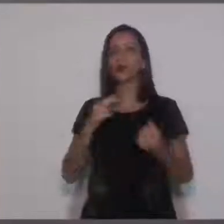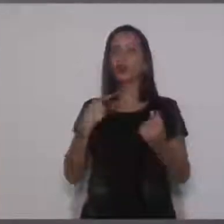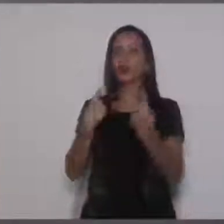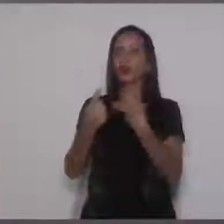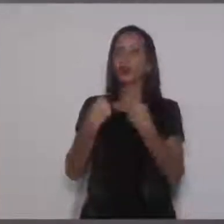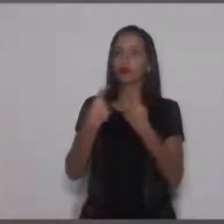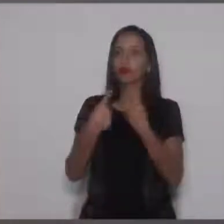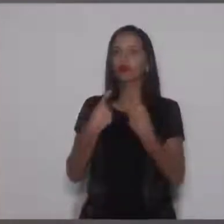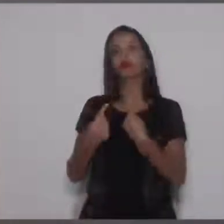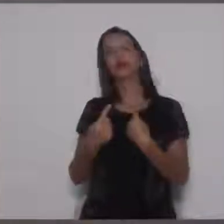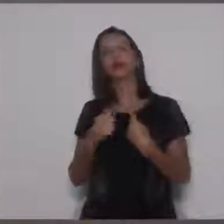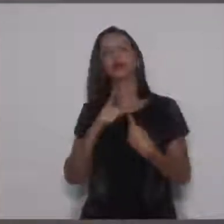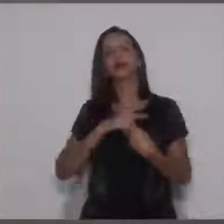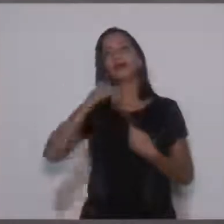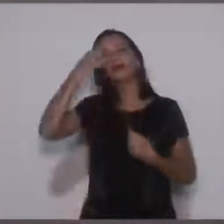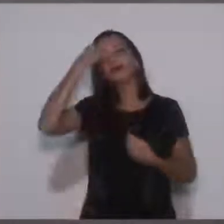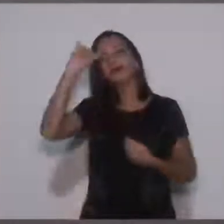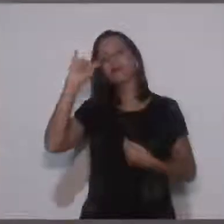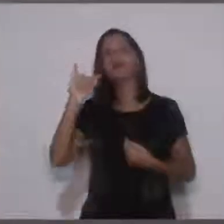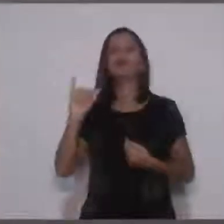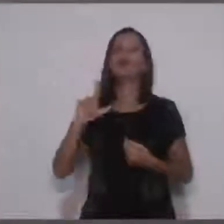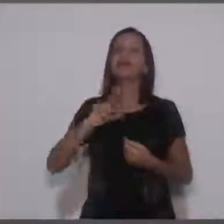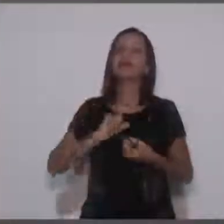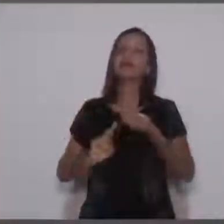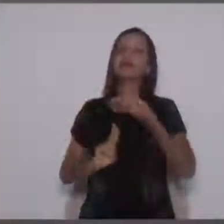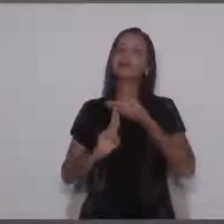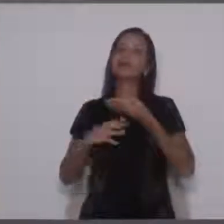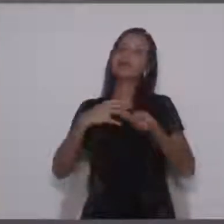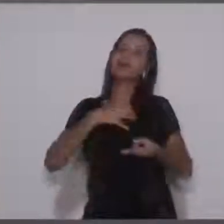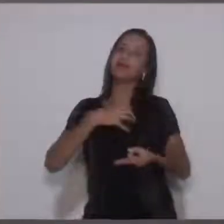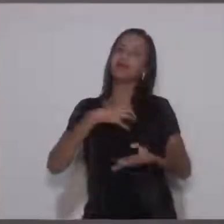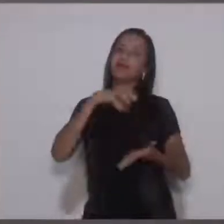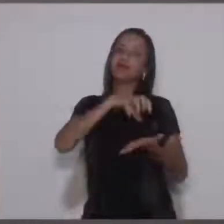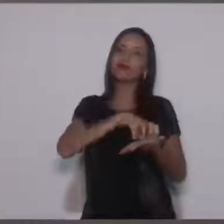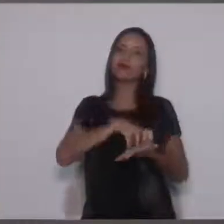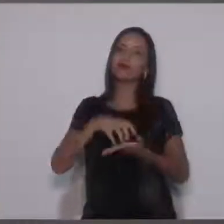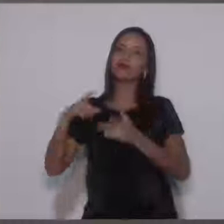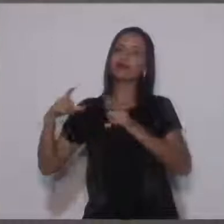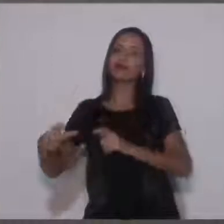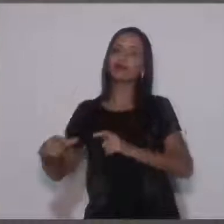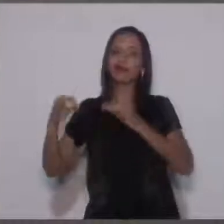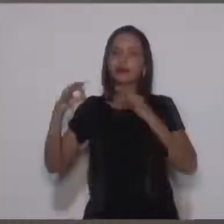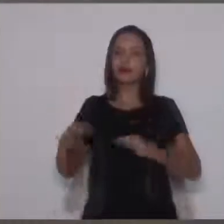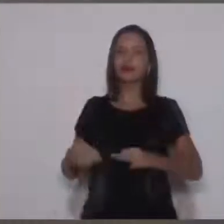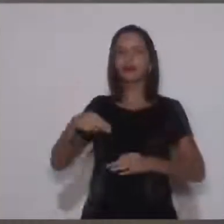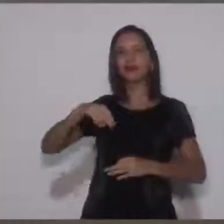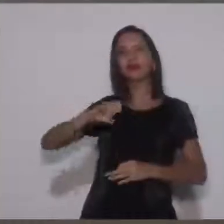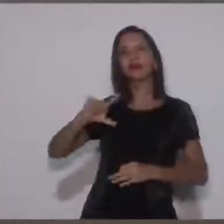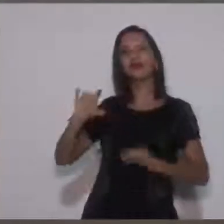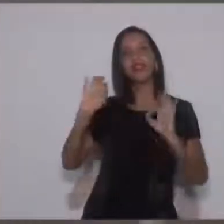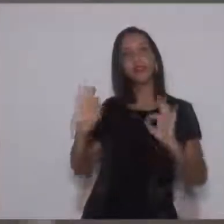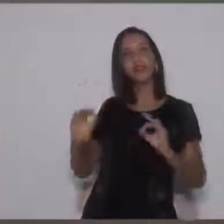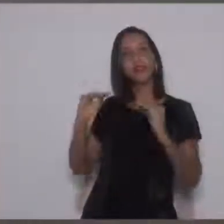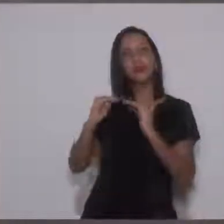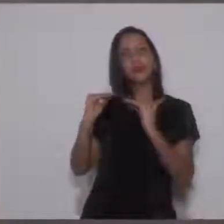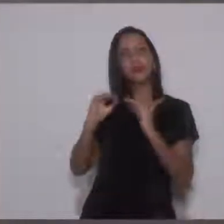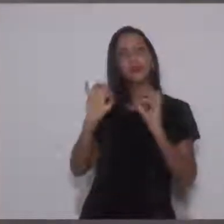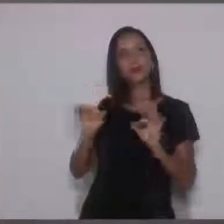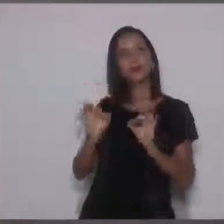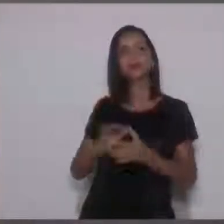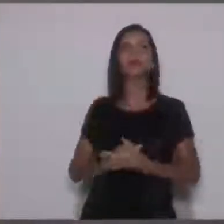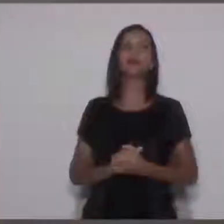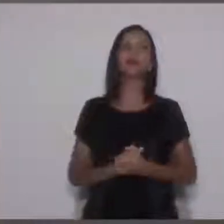e Estrada da Capela, sentido Centro-Bairro, certo, vereador Niu Ramos? E isso tem